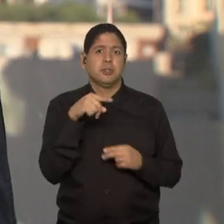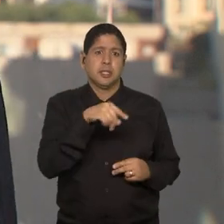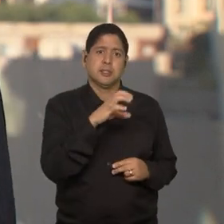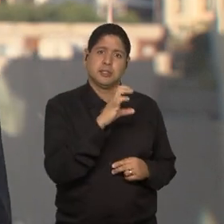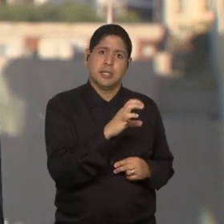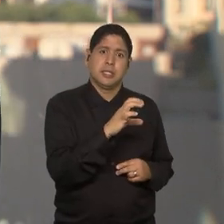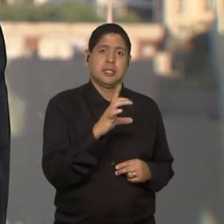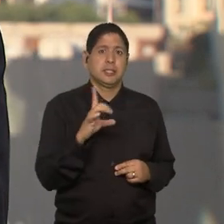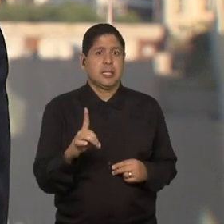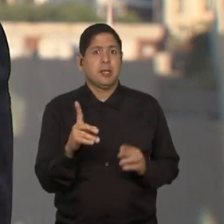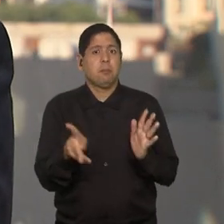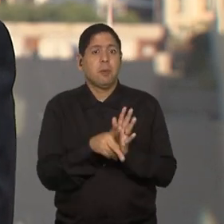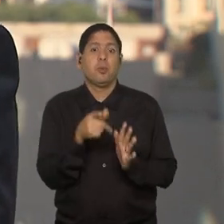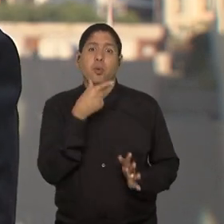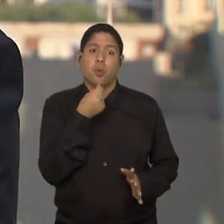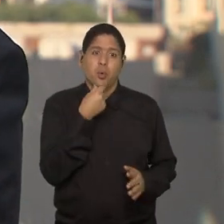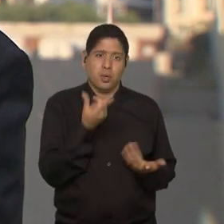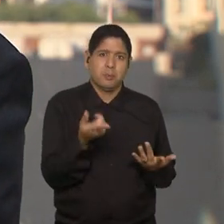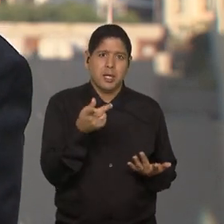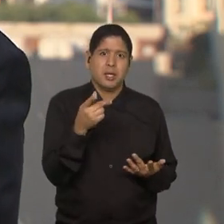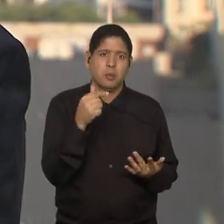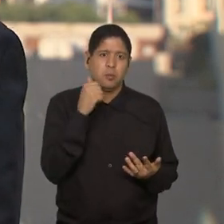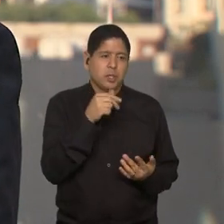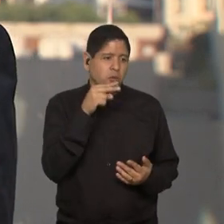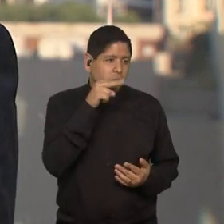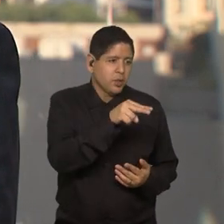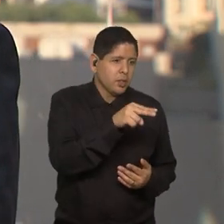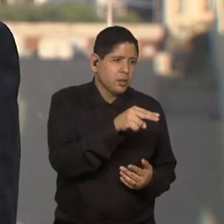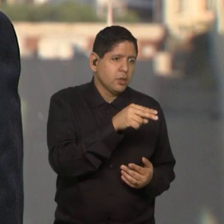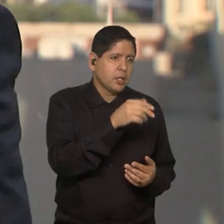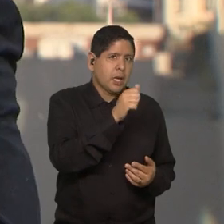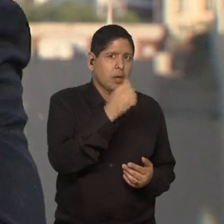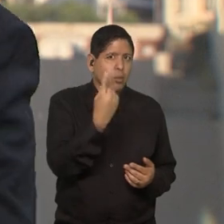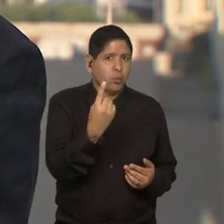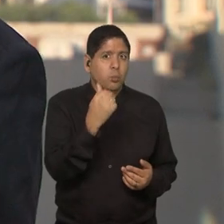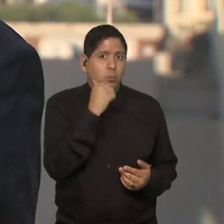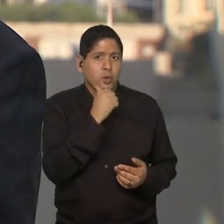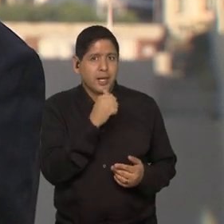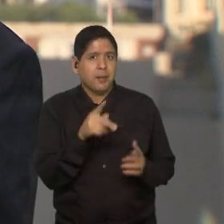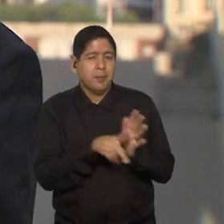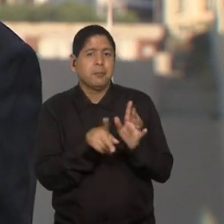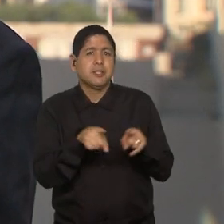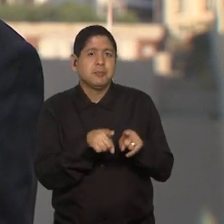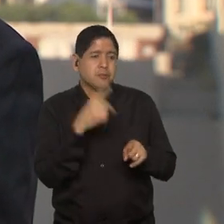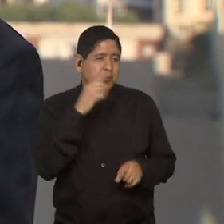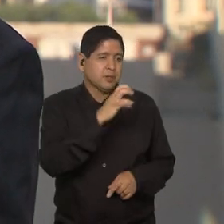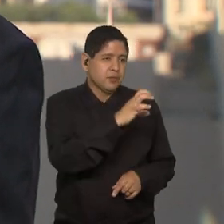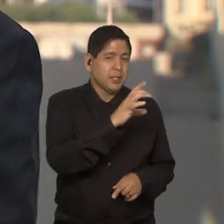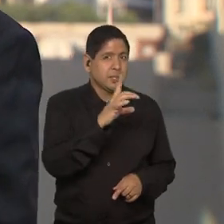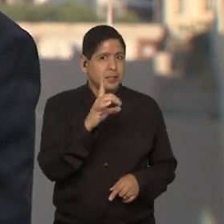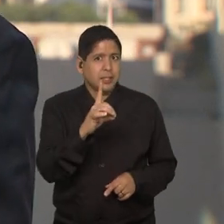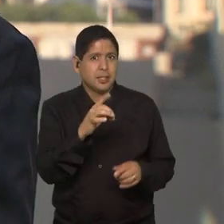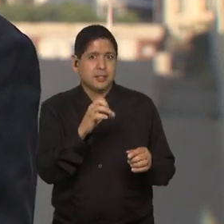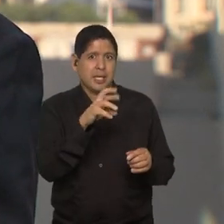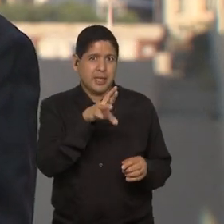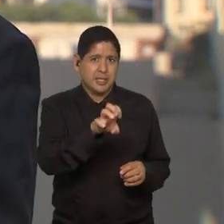e D masculina. Então, ela não só olha o feminino a um, mas ela está olhando a série C e D